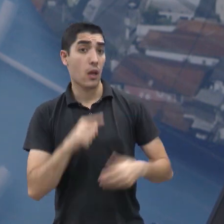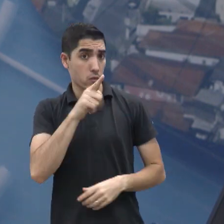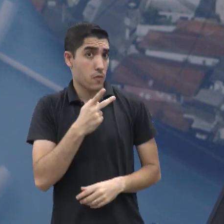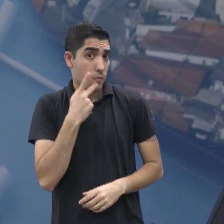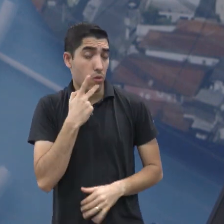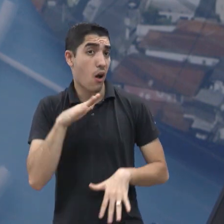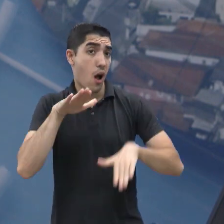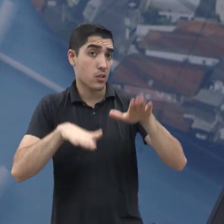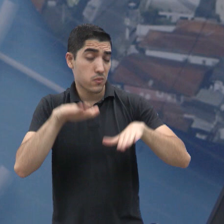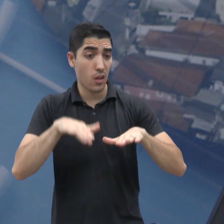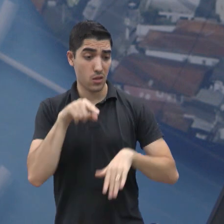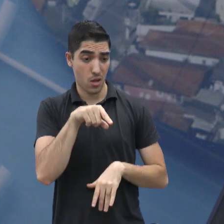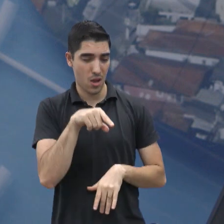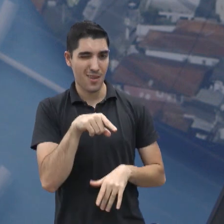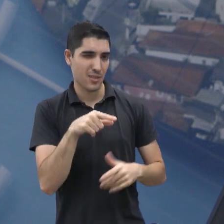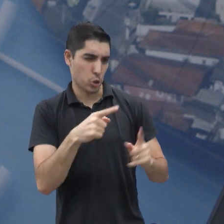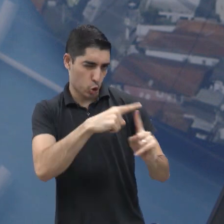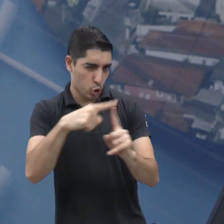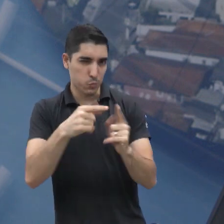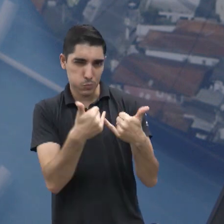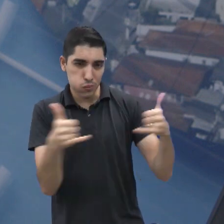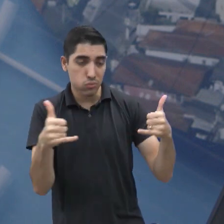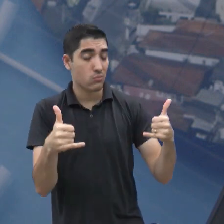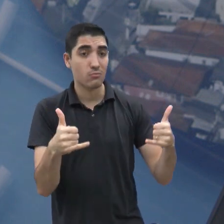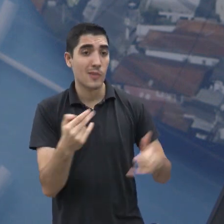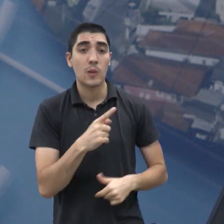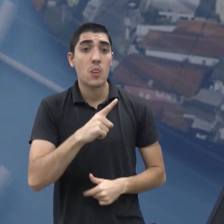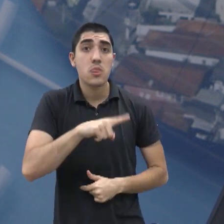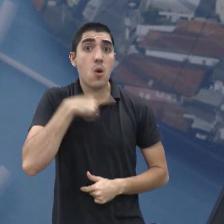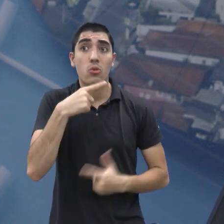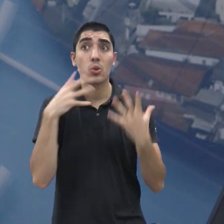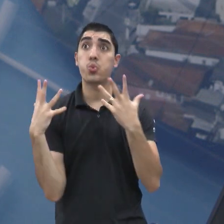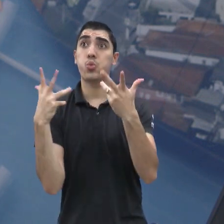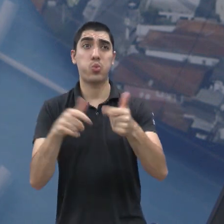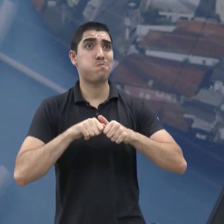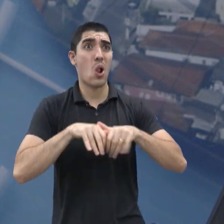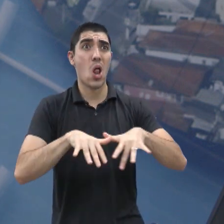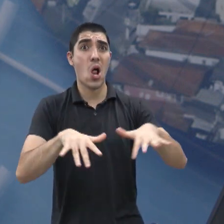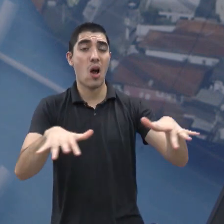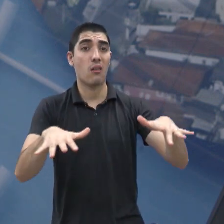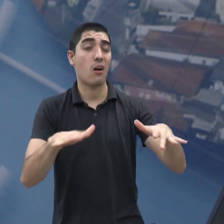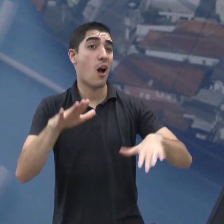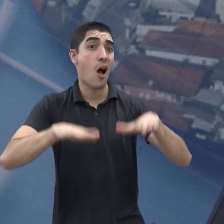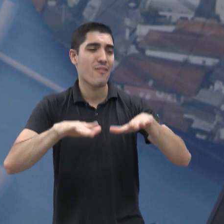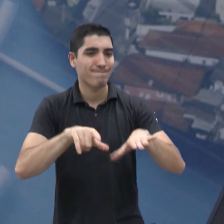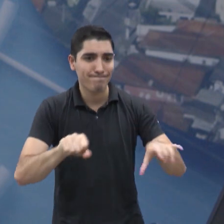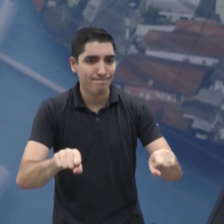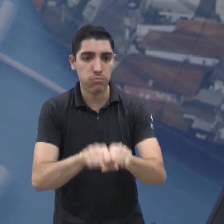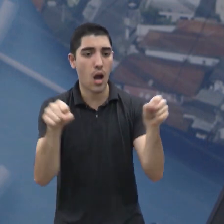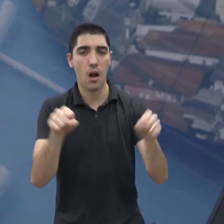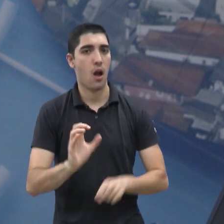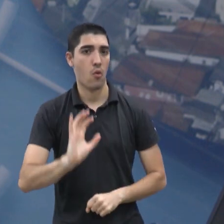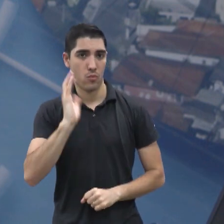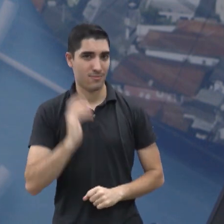não dar conta e aí acabar sobrecarregando o sistema. Queria que você concluísse, né? E aí eu aproveito para falar, a gente já teve alguns